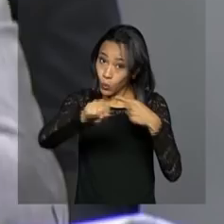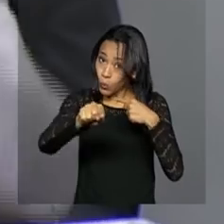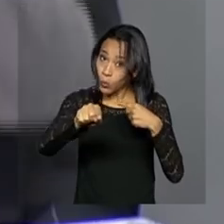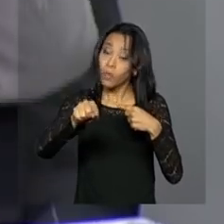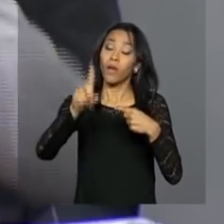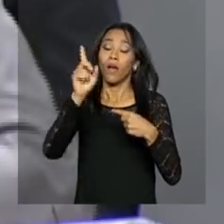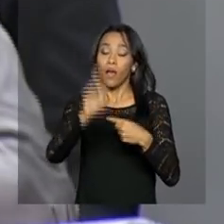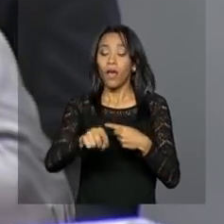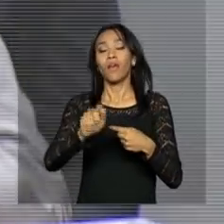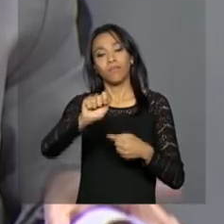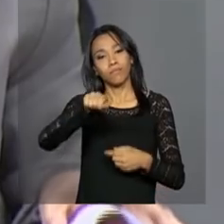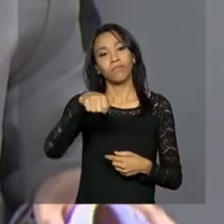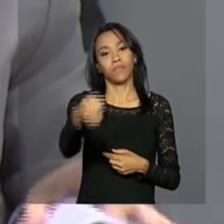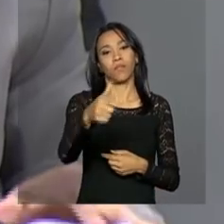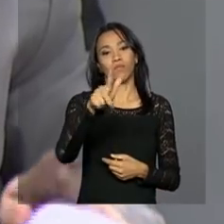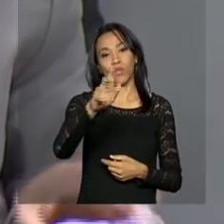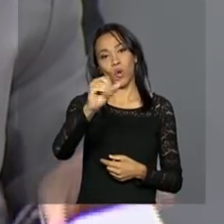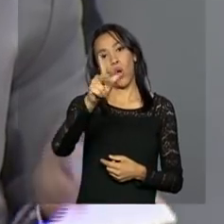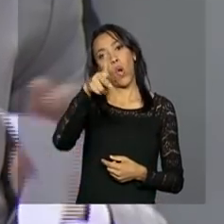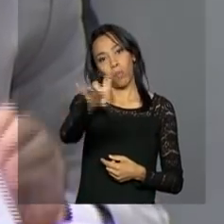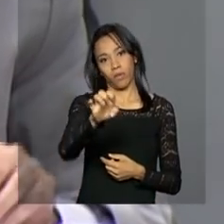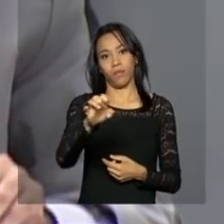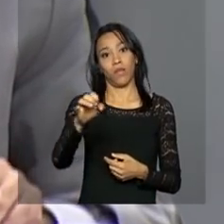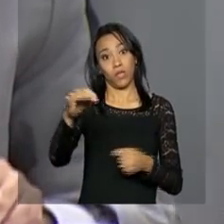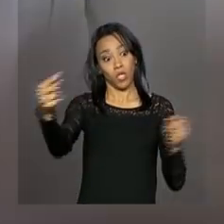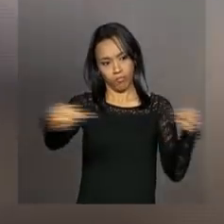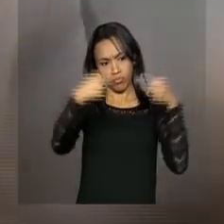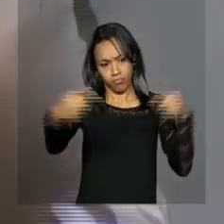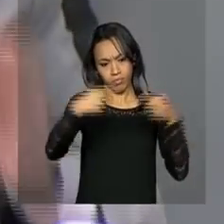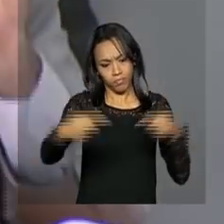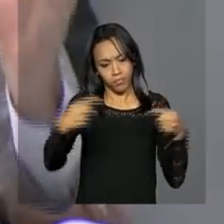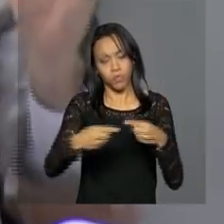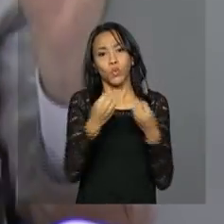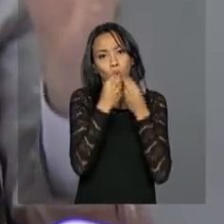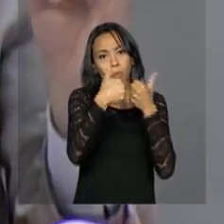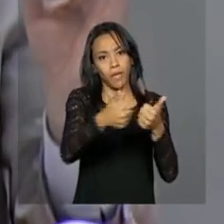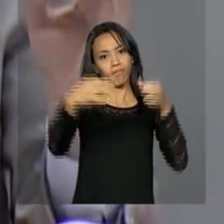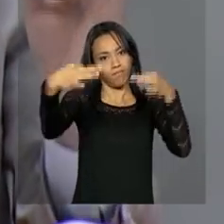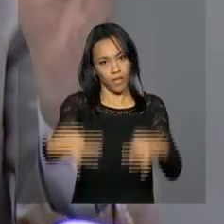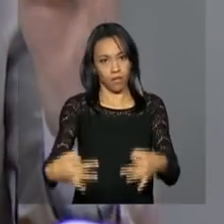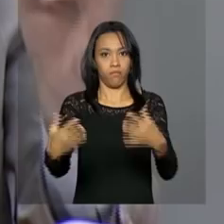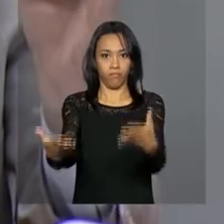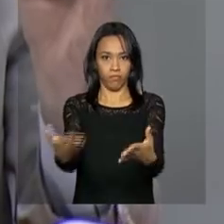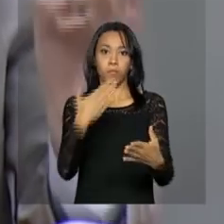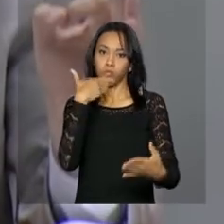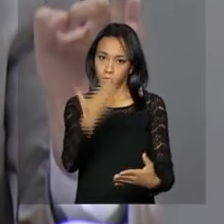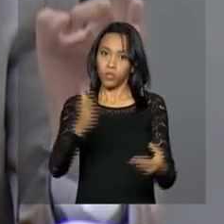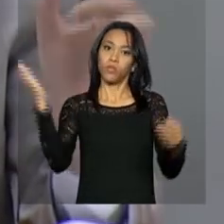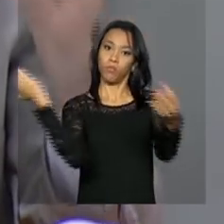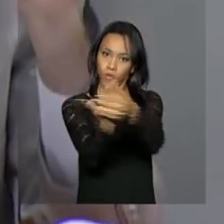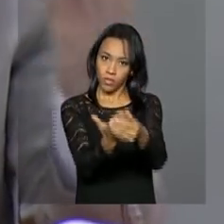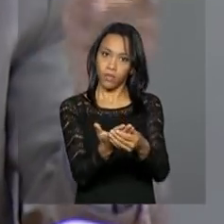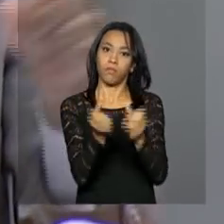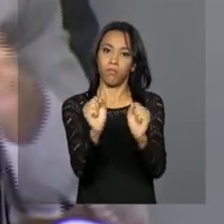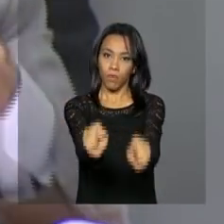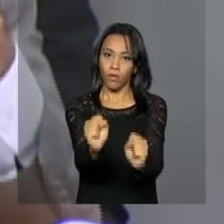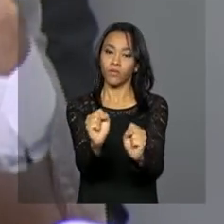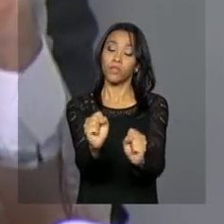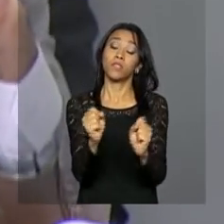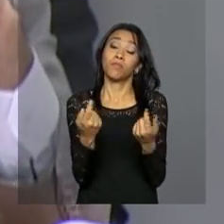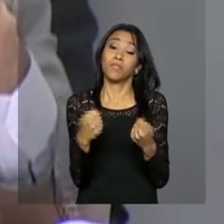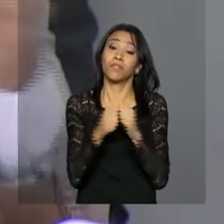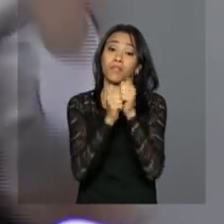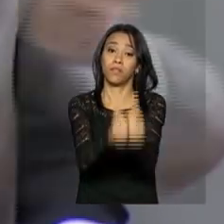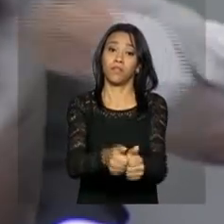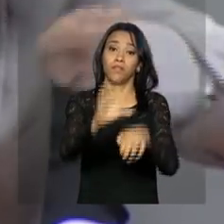de Estado. Sim. A decisão do presidente Eduardo Cunha não visou, na abertura desse impeachment, o cumprimento da